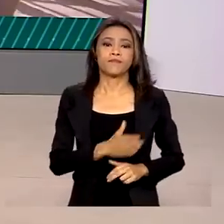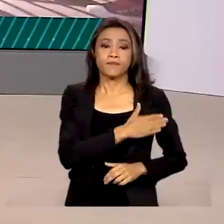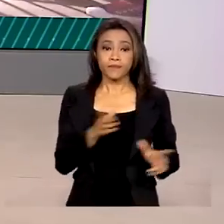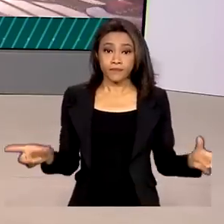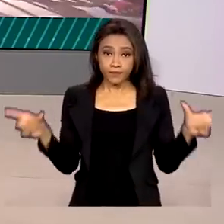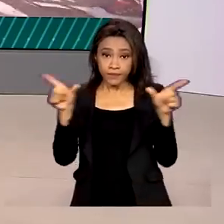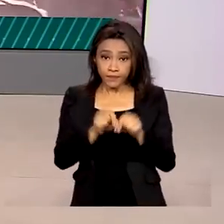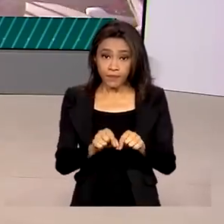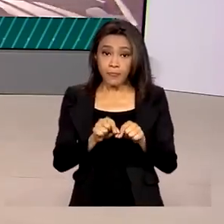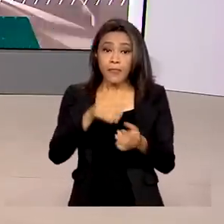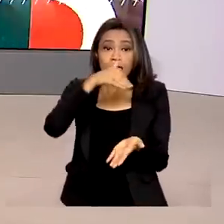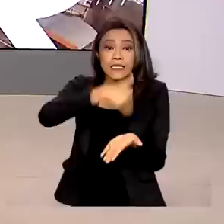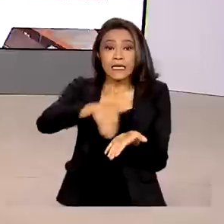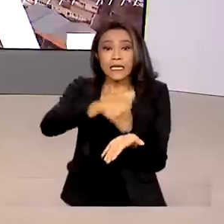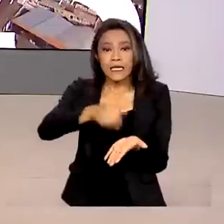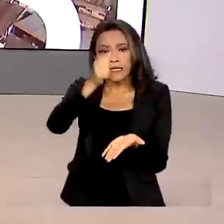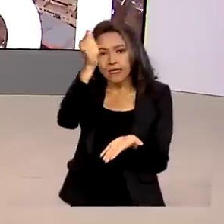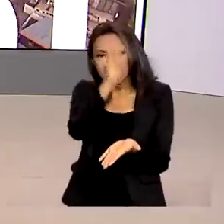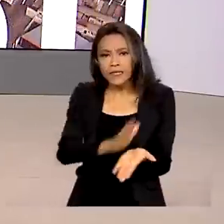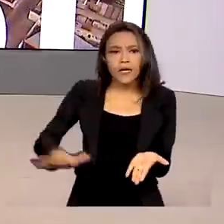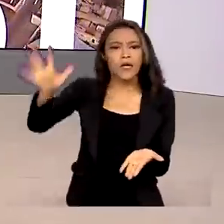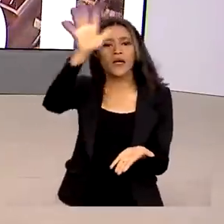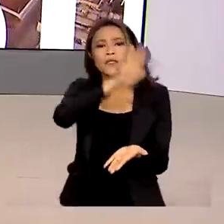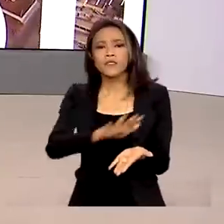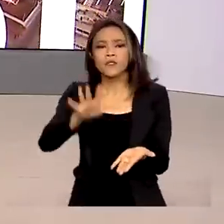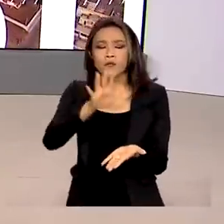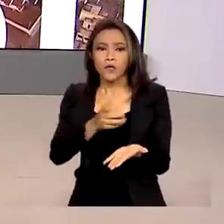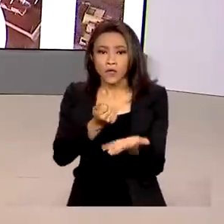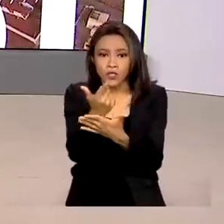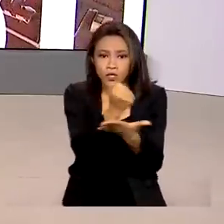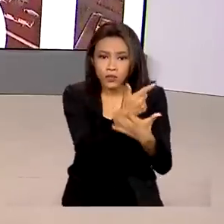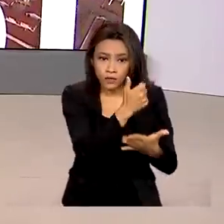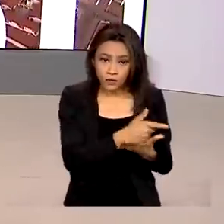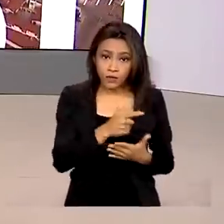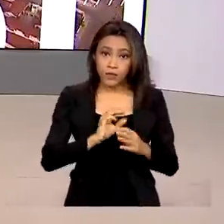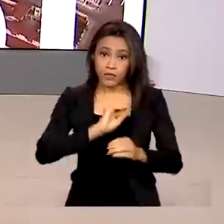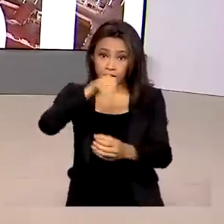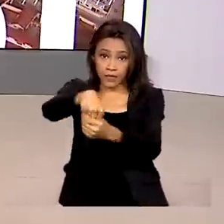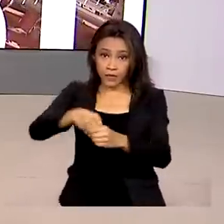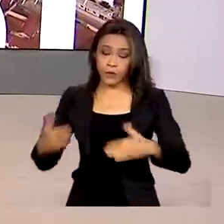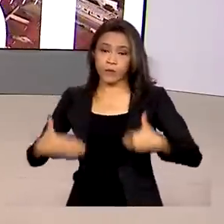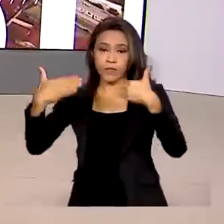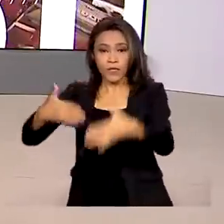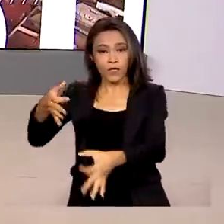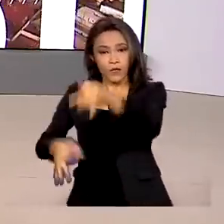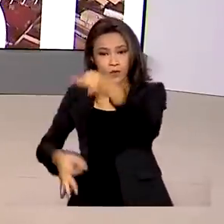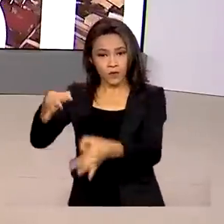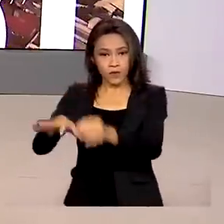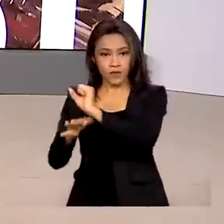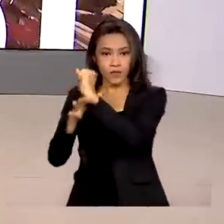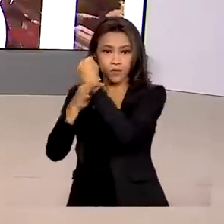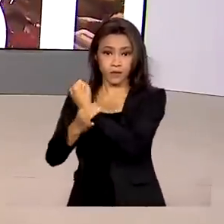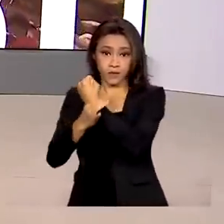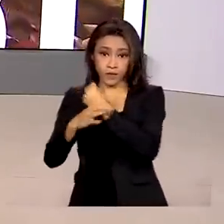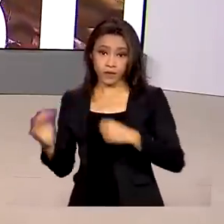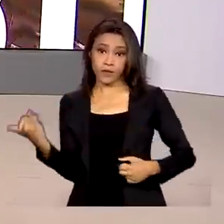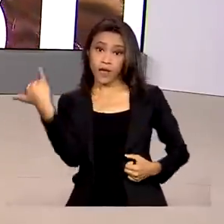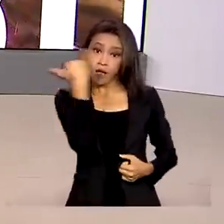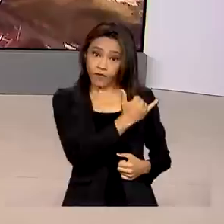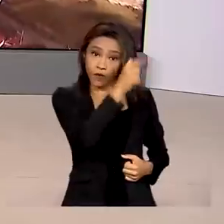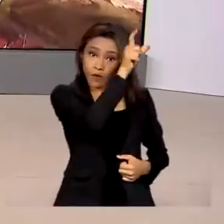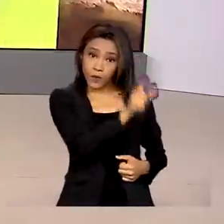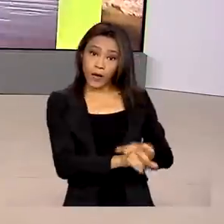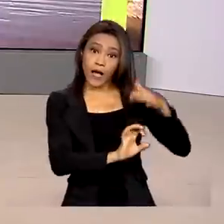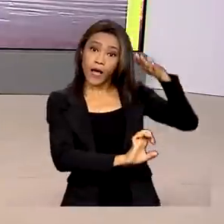Senacom, Secretaria Nacional do Consumidor do Ministério da Justiça e Segurança Pública, notificou a Americanas SA